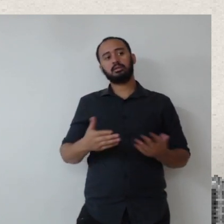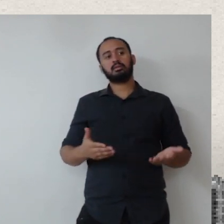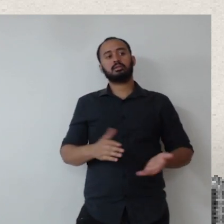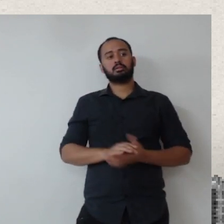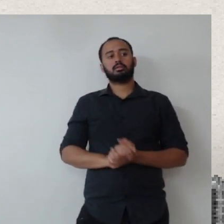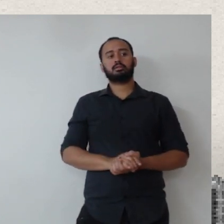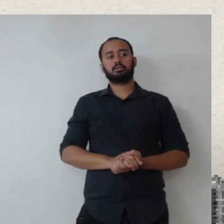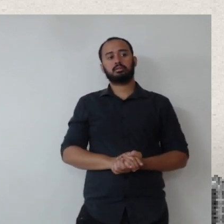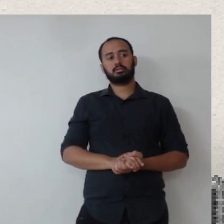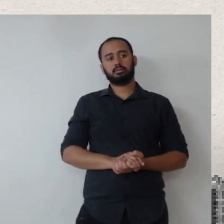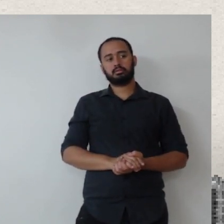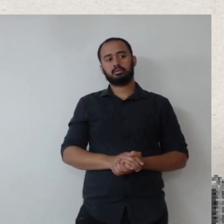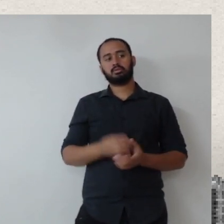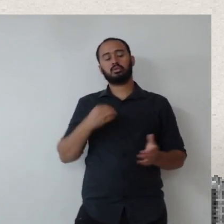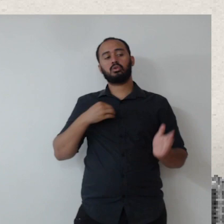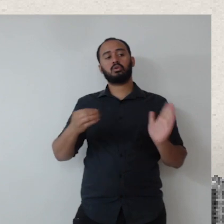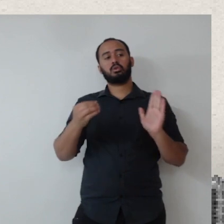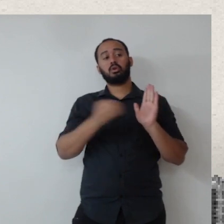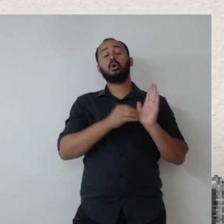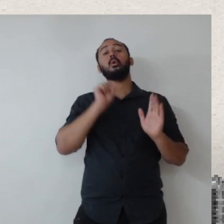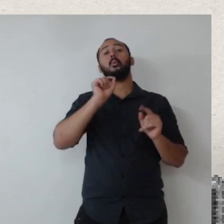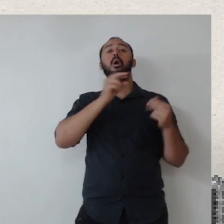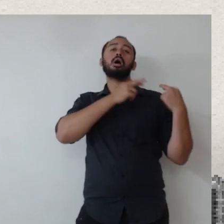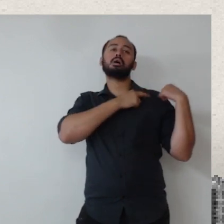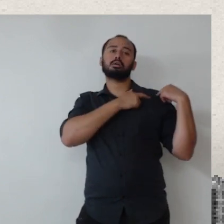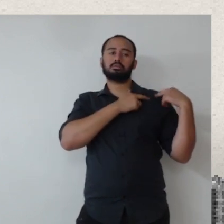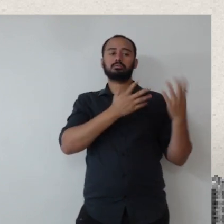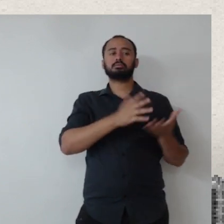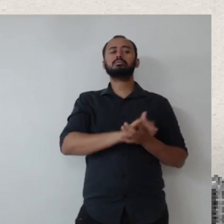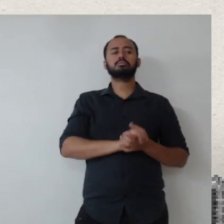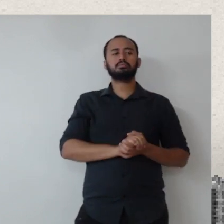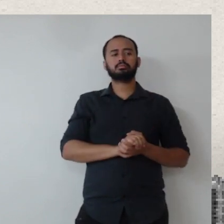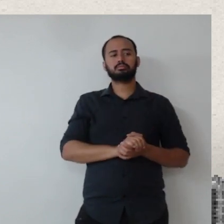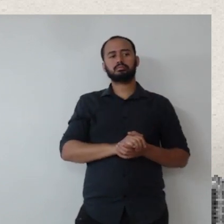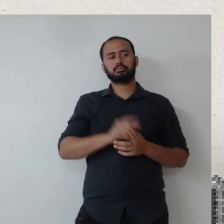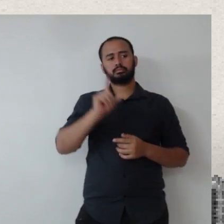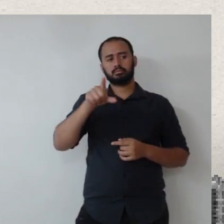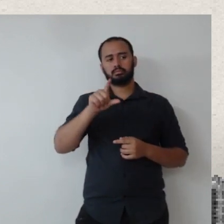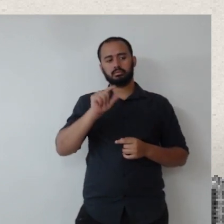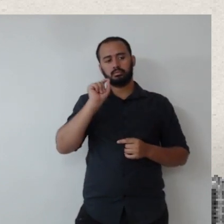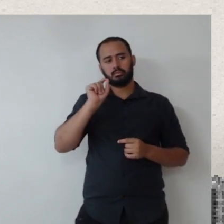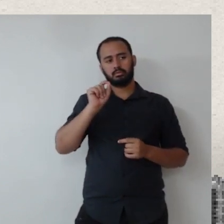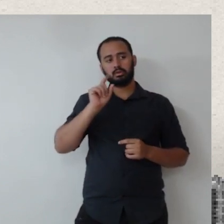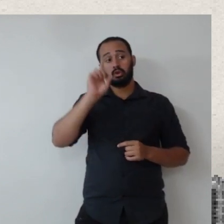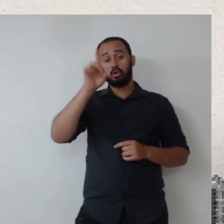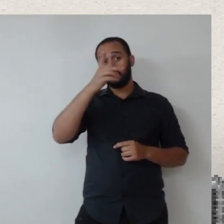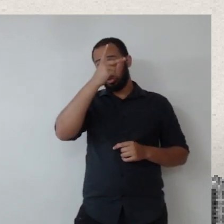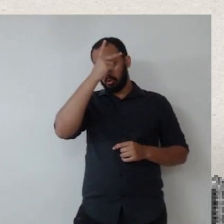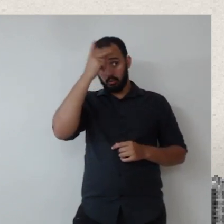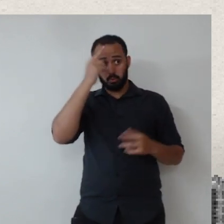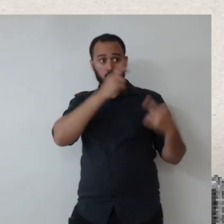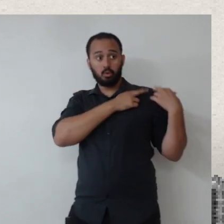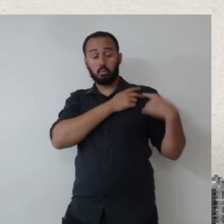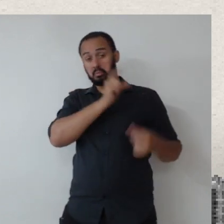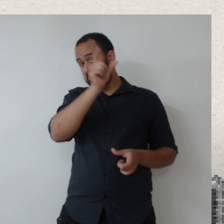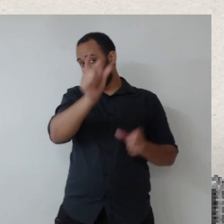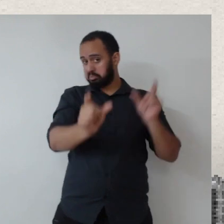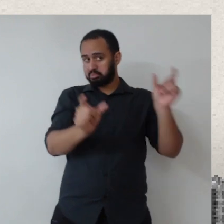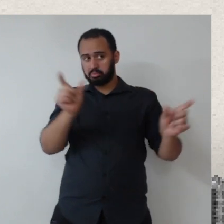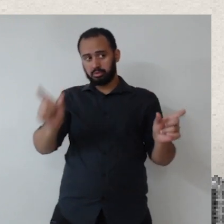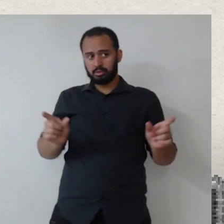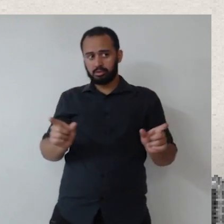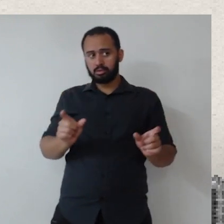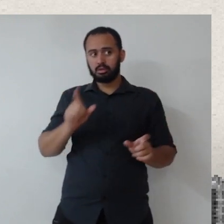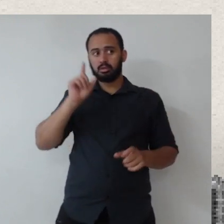Então, eu até coloco lá a questão das competências, né? É muito importante a gente ter o mapeamento de competências individuais, né? E elas podem,